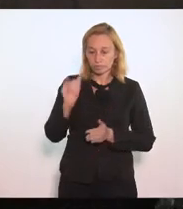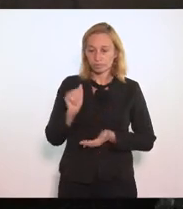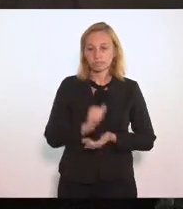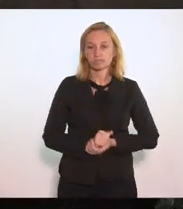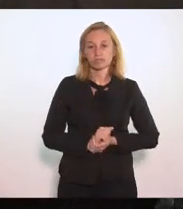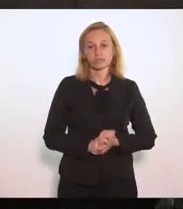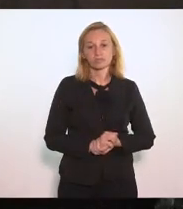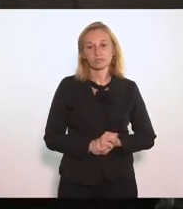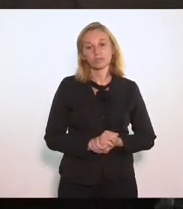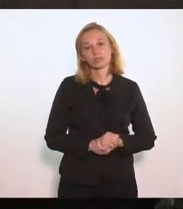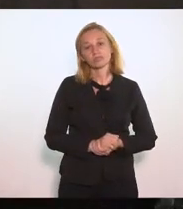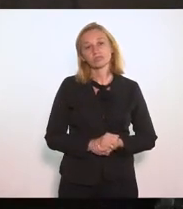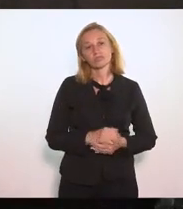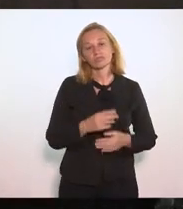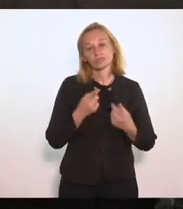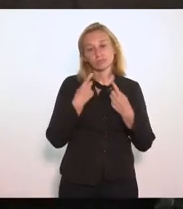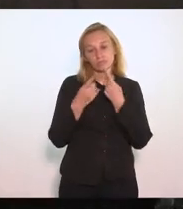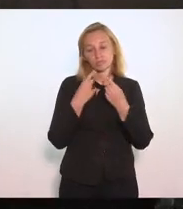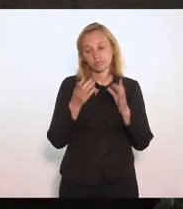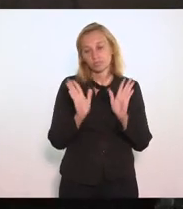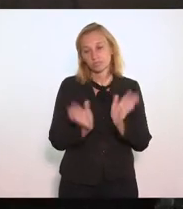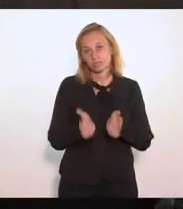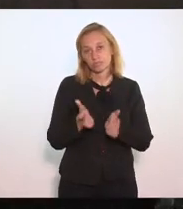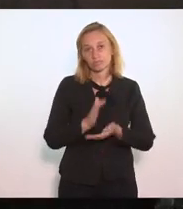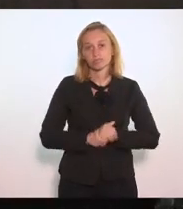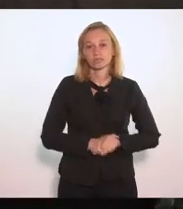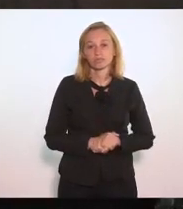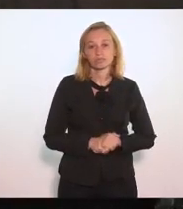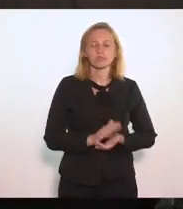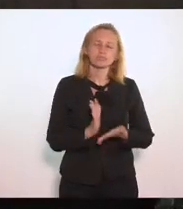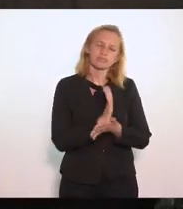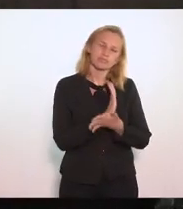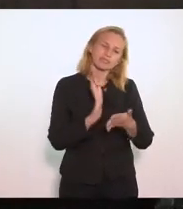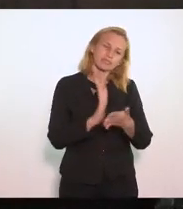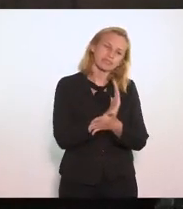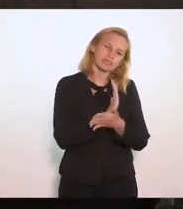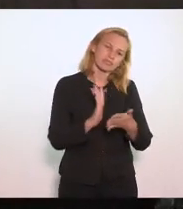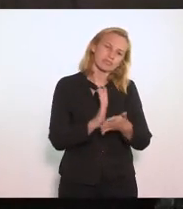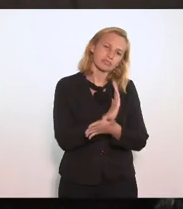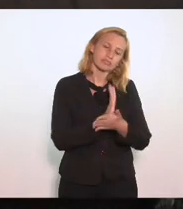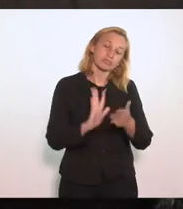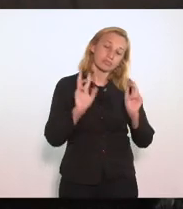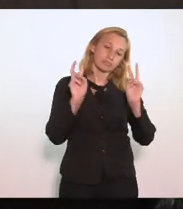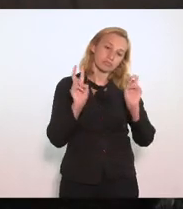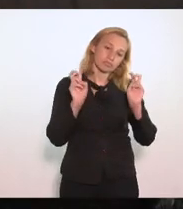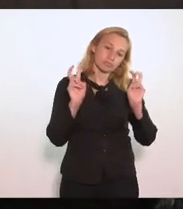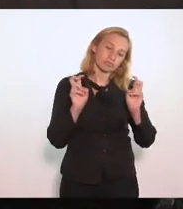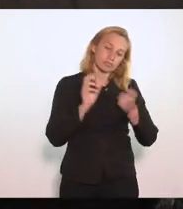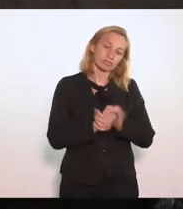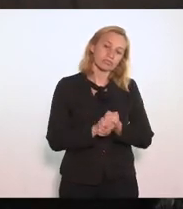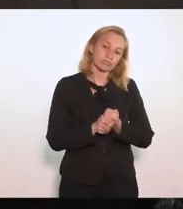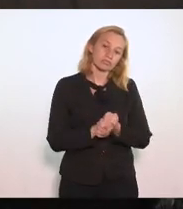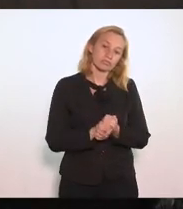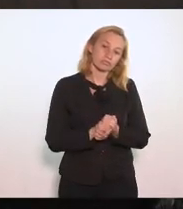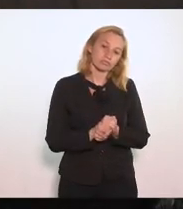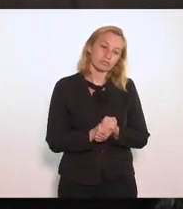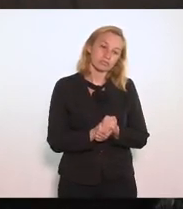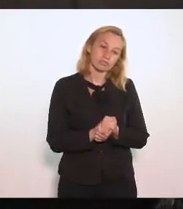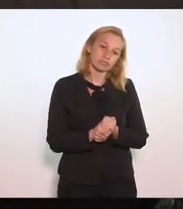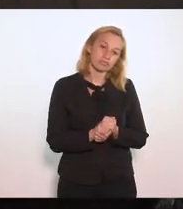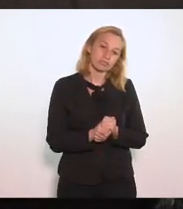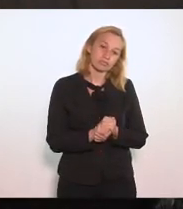Durante Esses debates De hoje Alguns elementos Relevantes Merecem Aqui